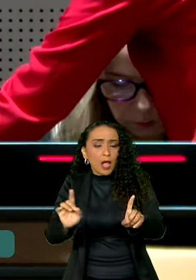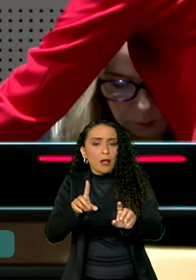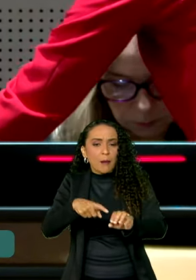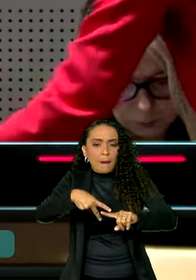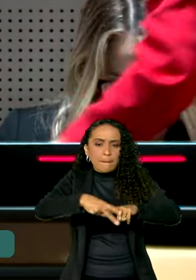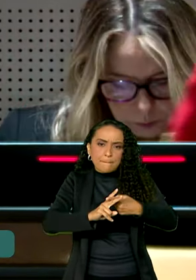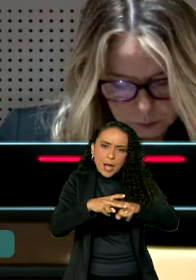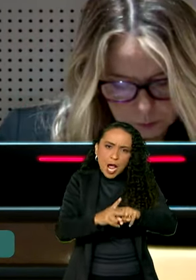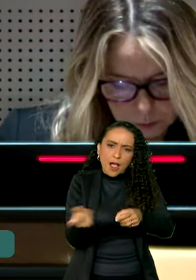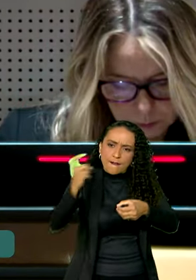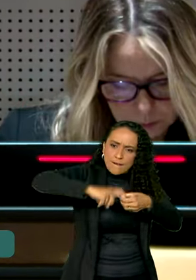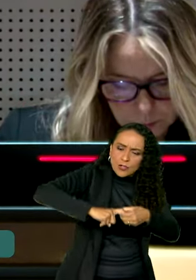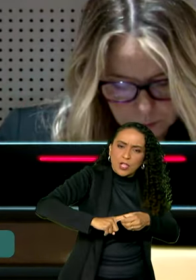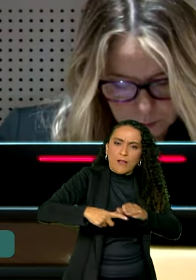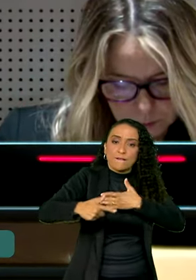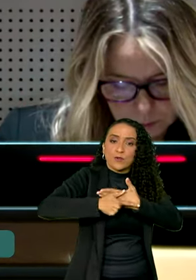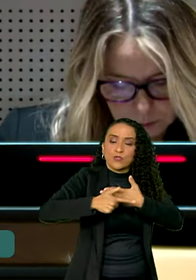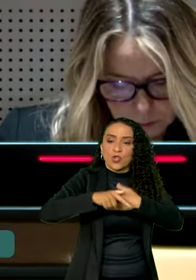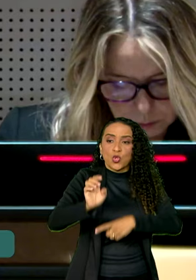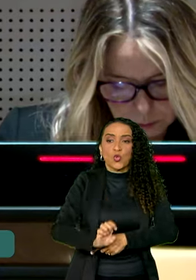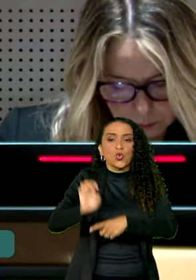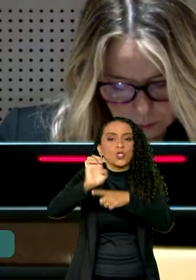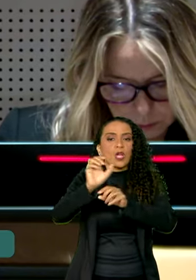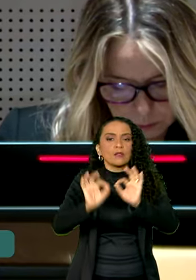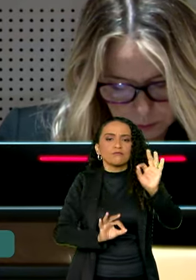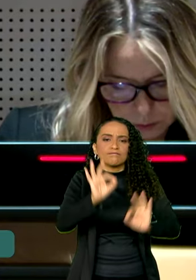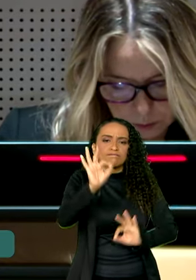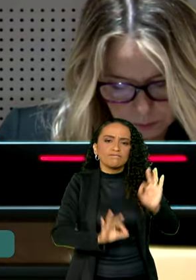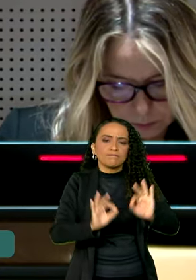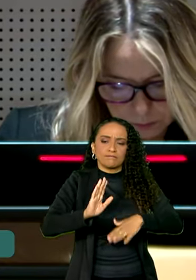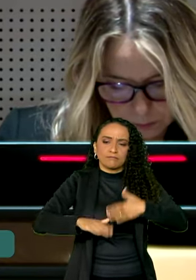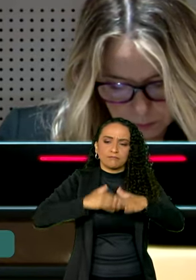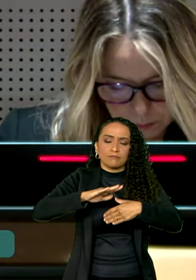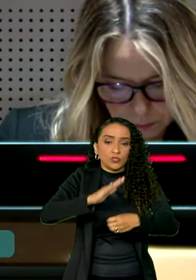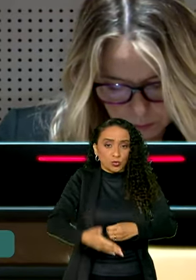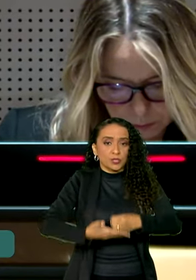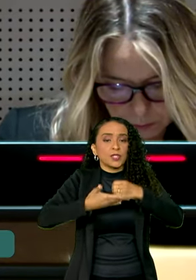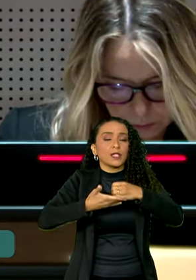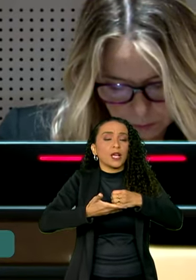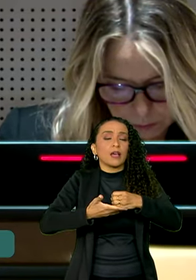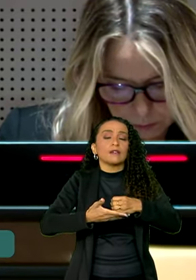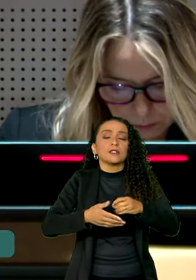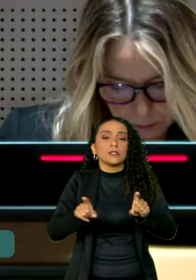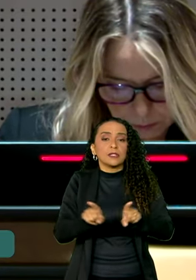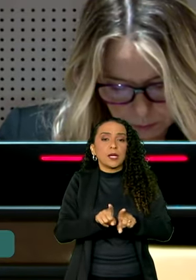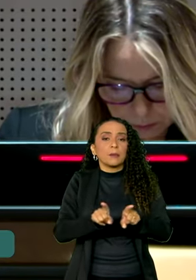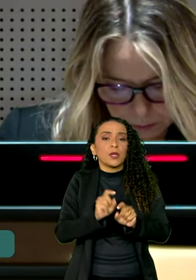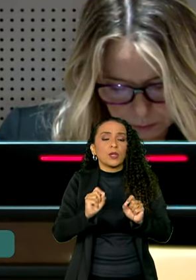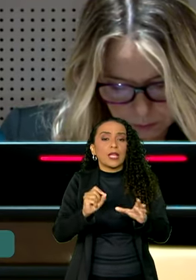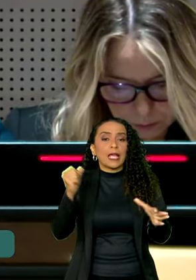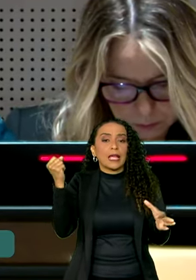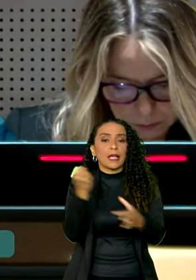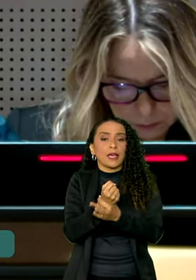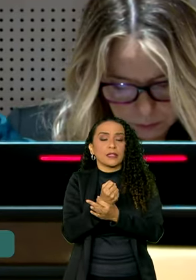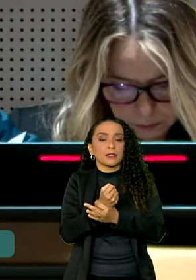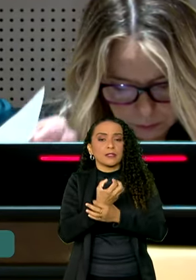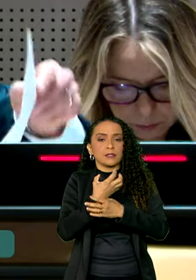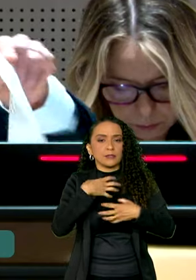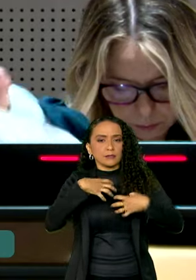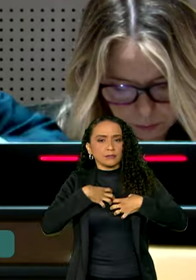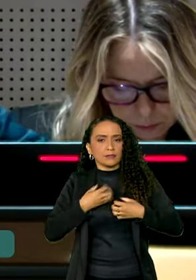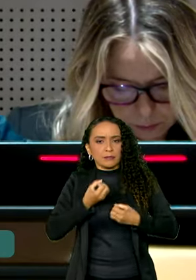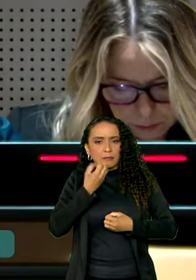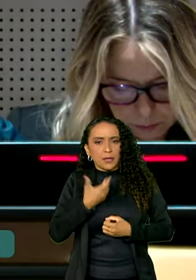recuperar o papel do Estado como planejador do desenvolvimento sustentável e como garantidor do bem-estar